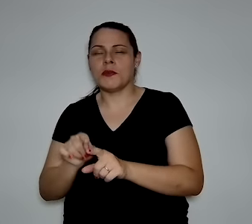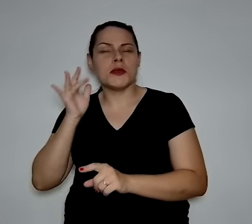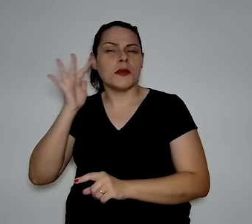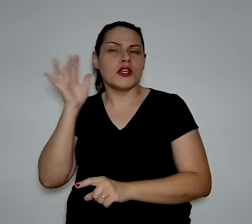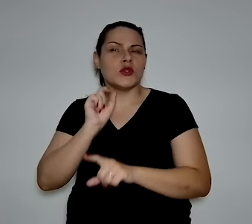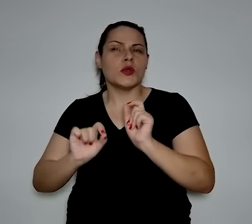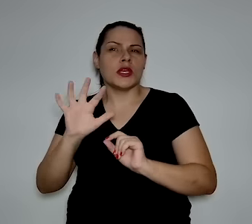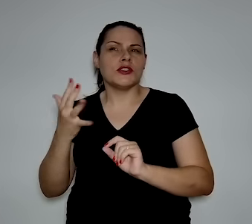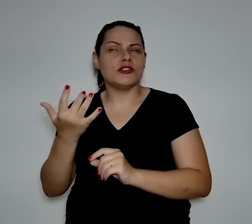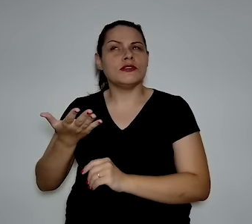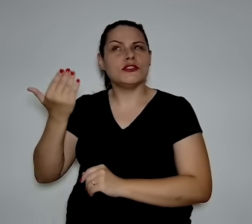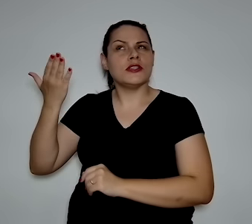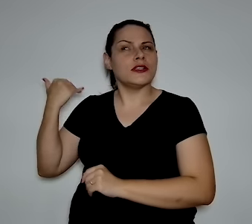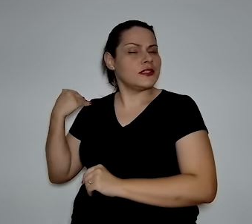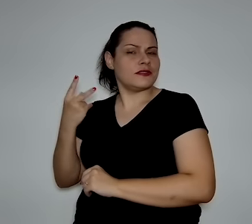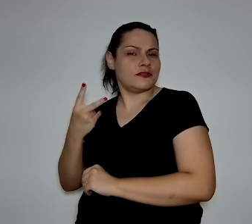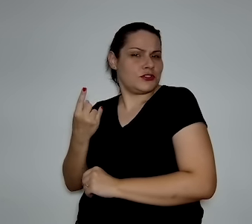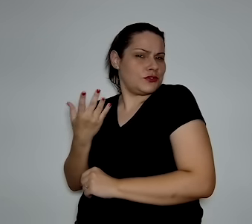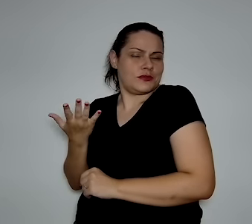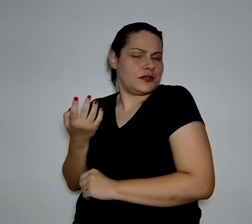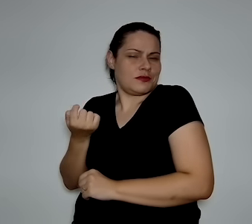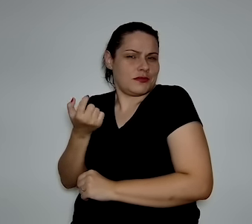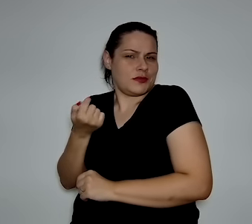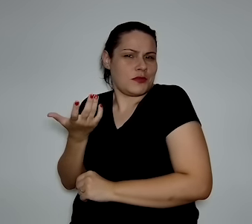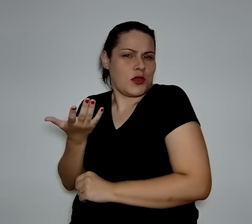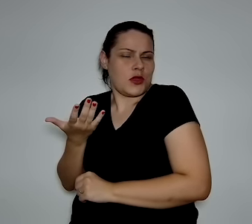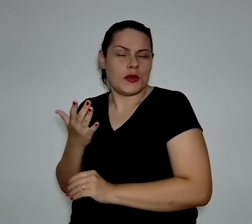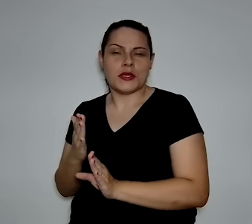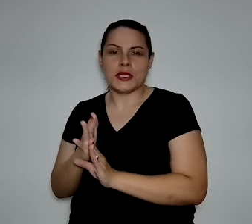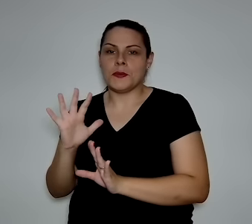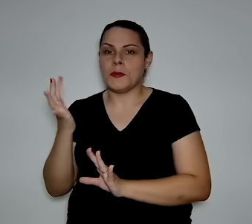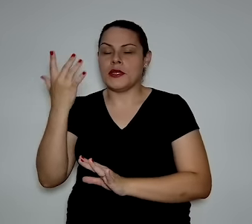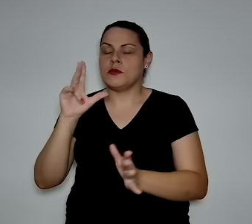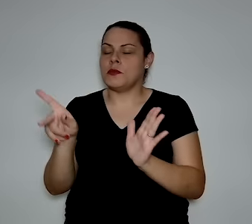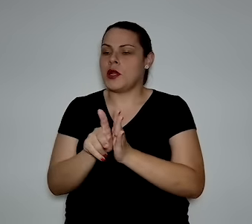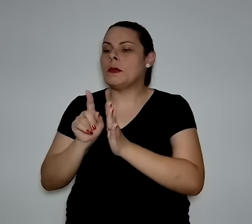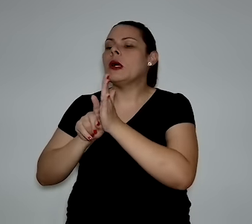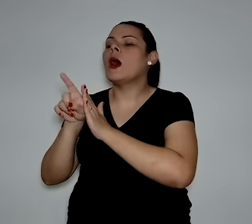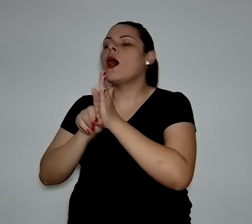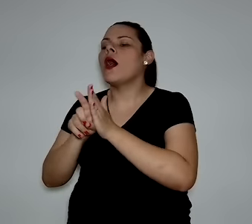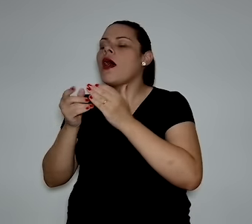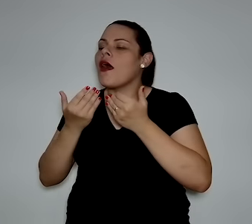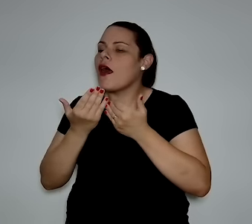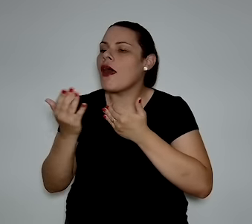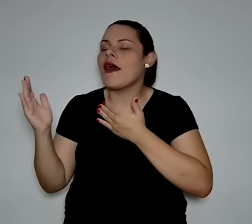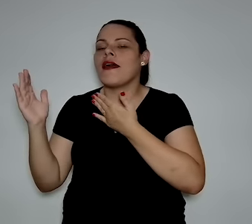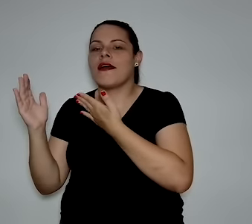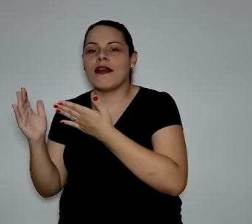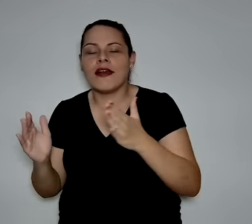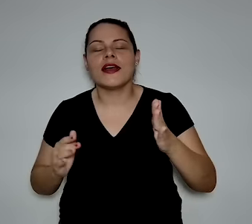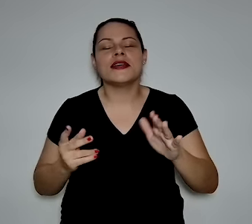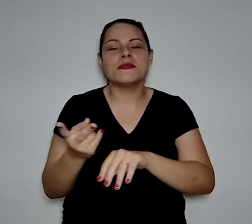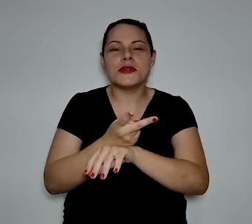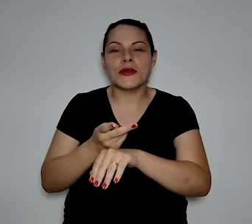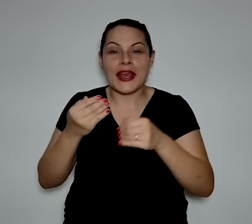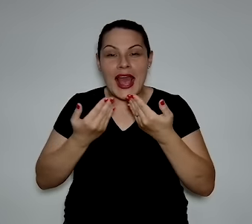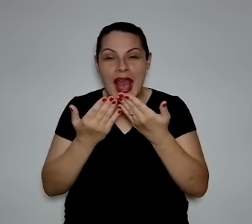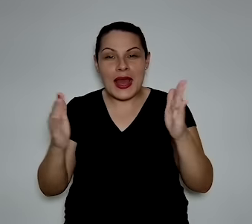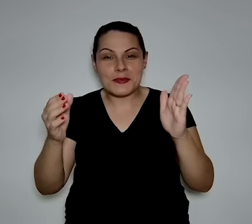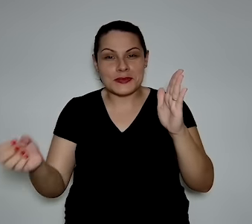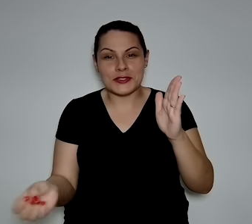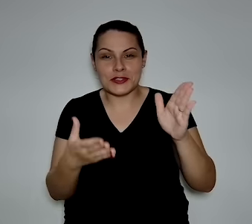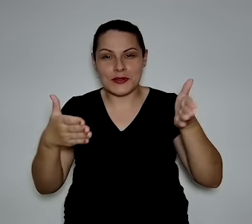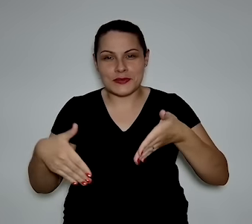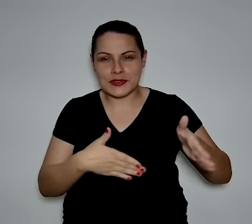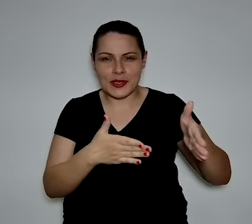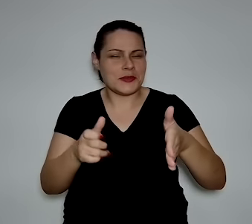imagine o que é que nós tínhamos ali em 2021. Então, era uma situação de desbravar ali alguns terrenos, digamos